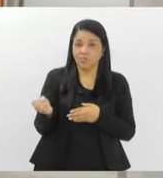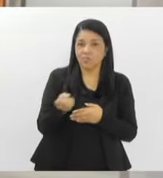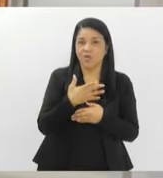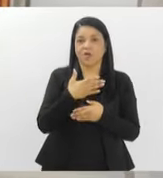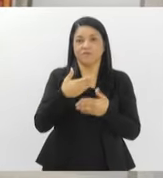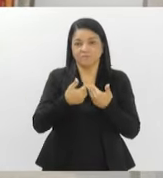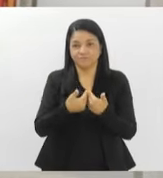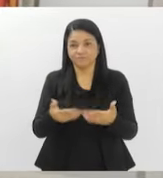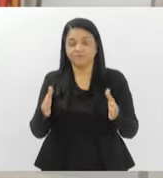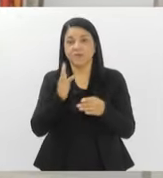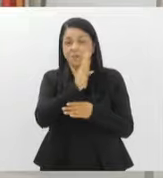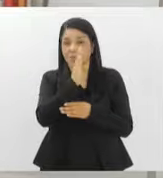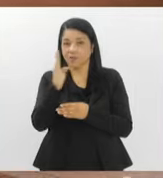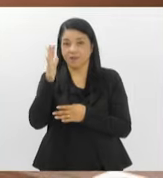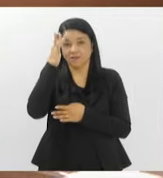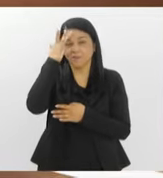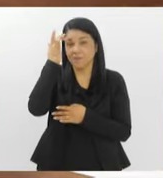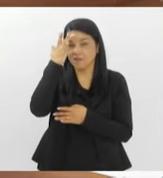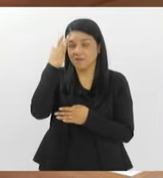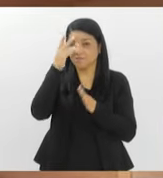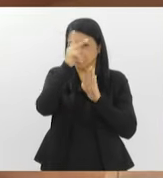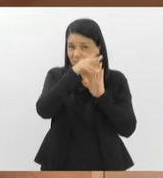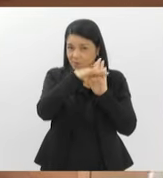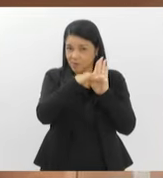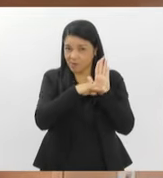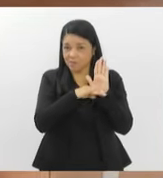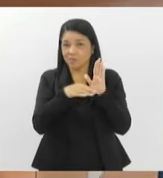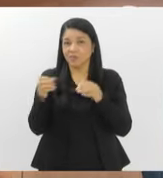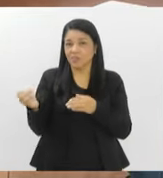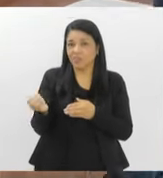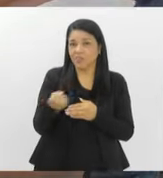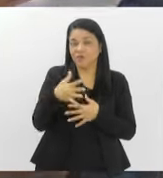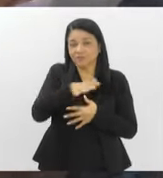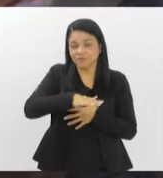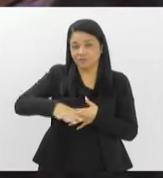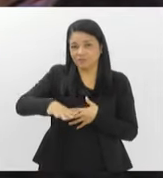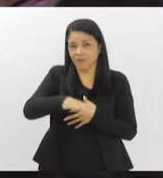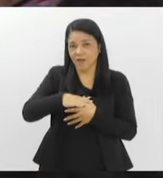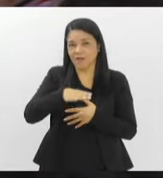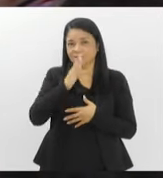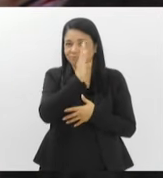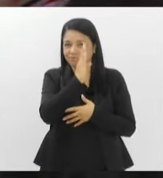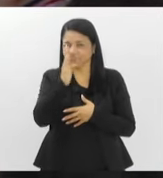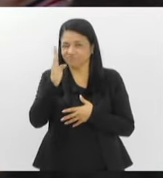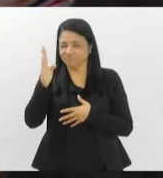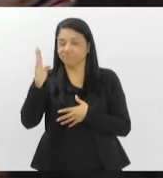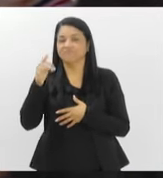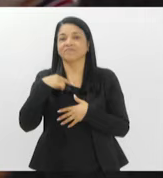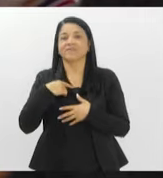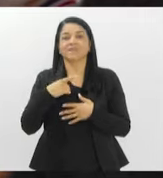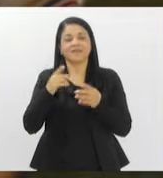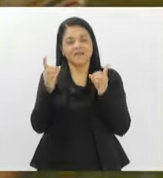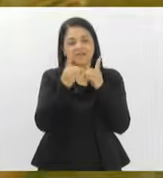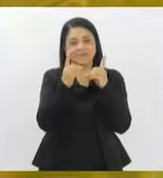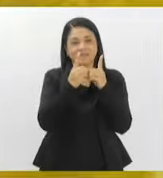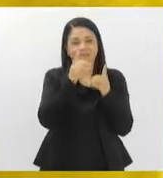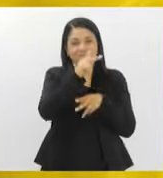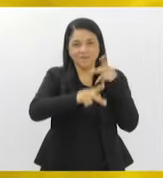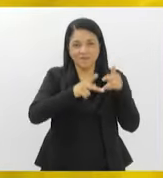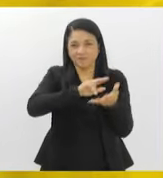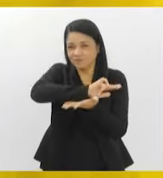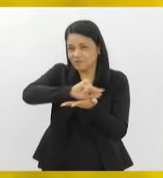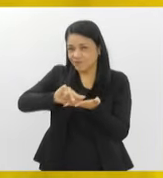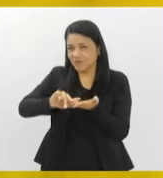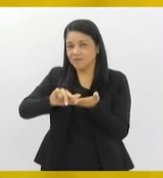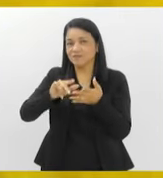programa Bibliotecas do Amanhã. Com espaços novos e mobiliário adequado, a biblioteca poderá atender a um público mais diverso, com a